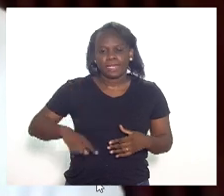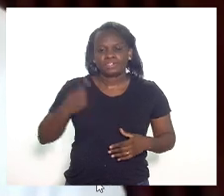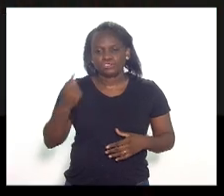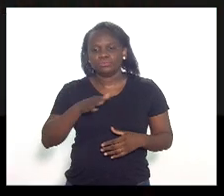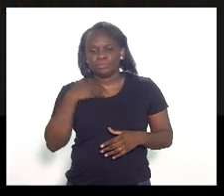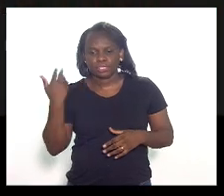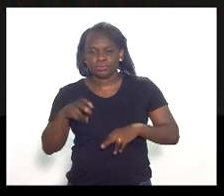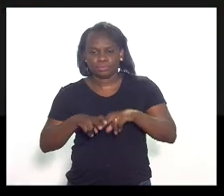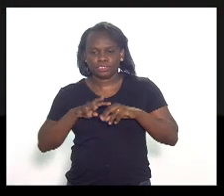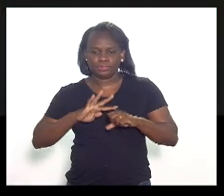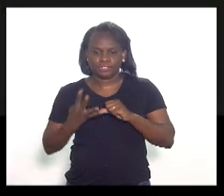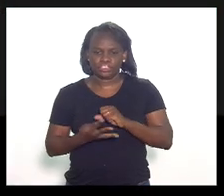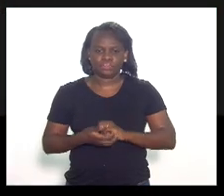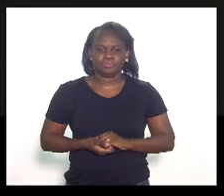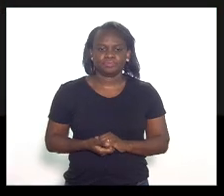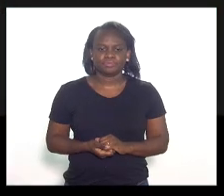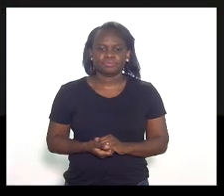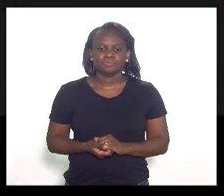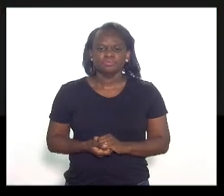da Covid.